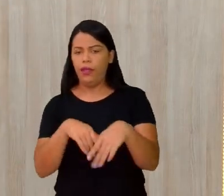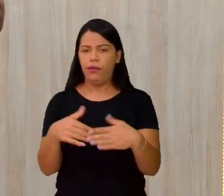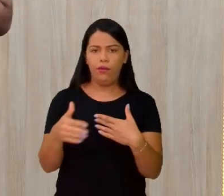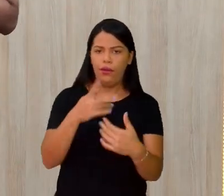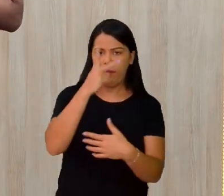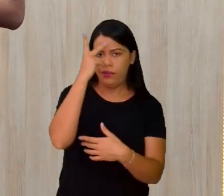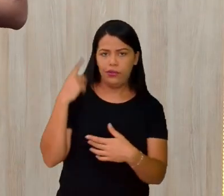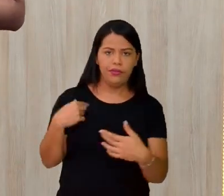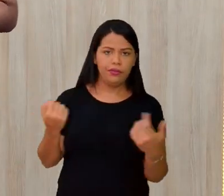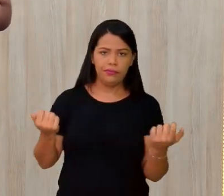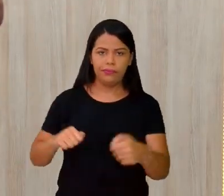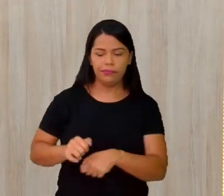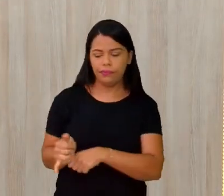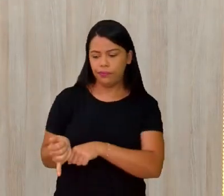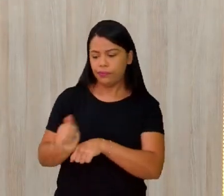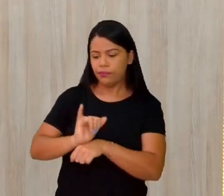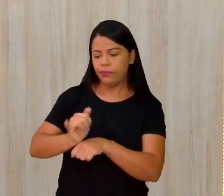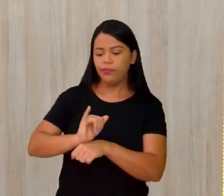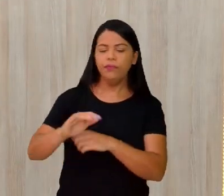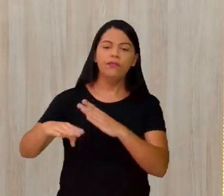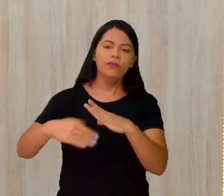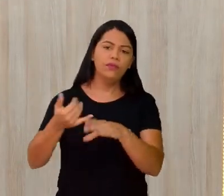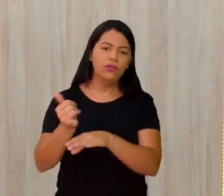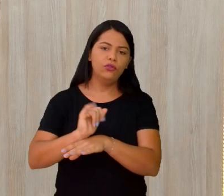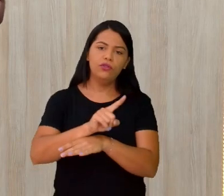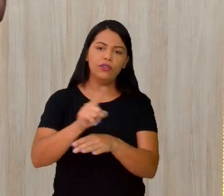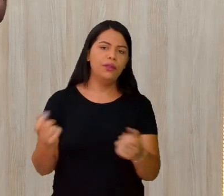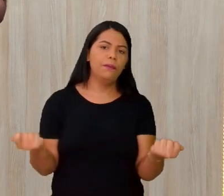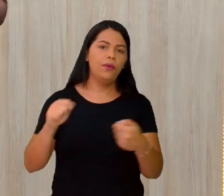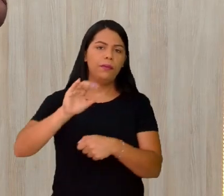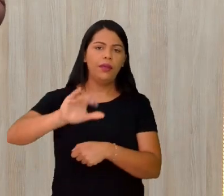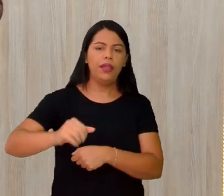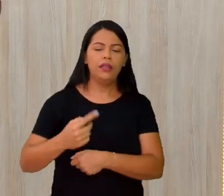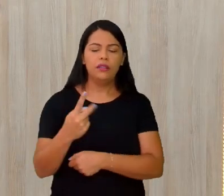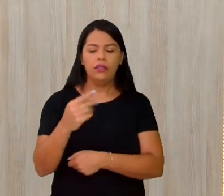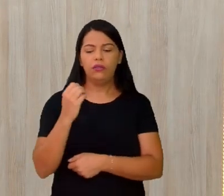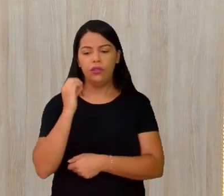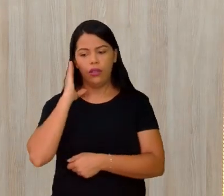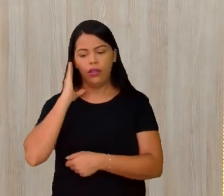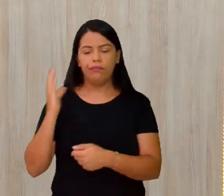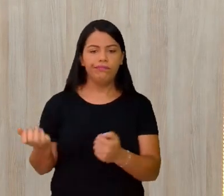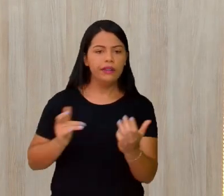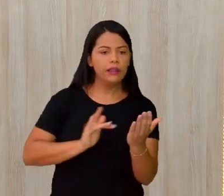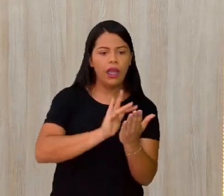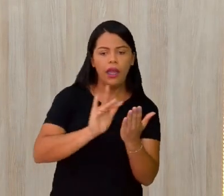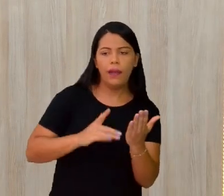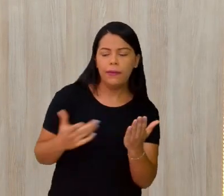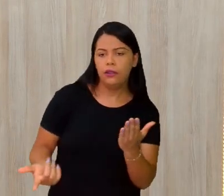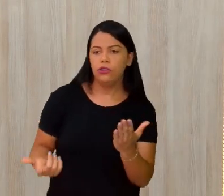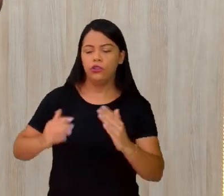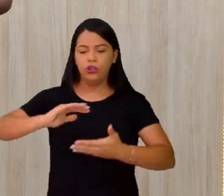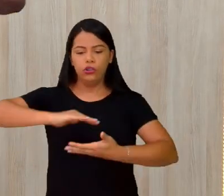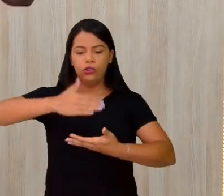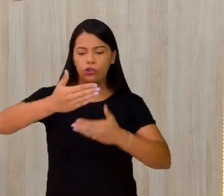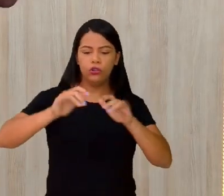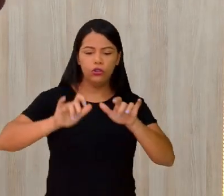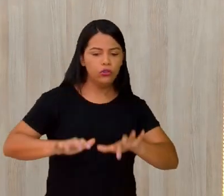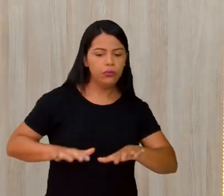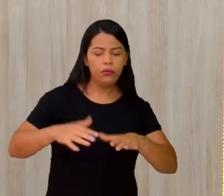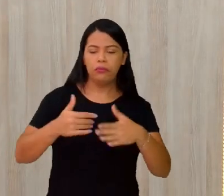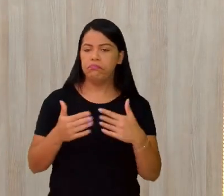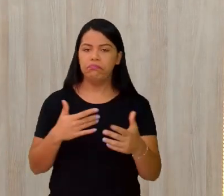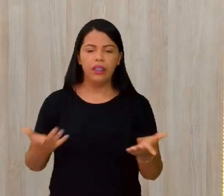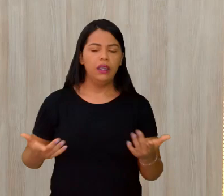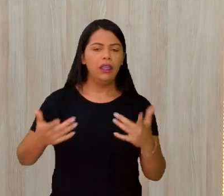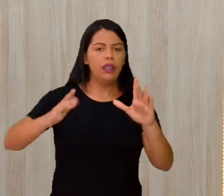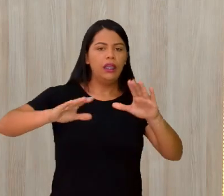Tem lá no YouTube, você pega o seu celular aí, seu tablet, seu notebook, enfim, a TV da sua